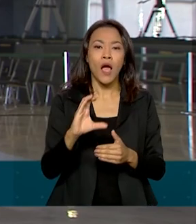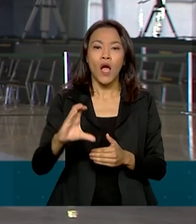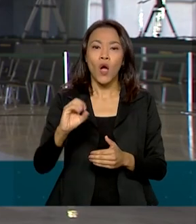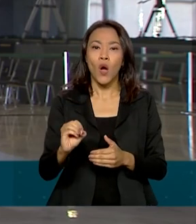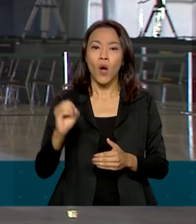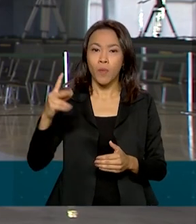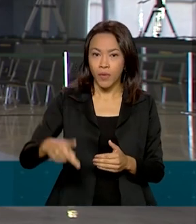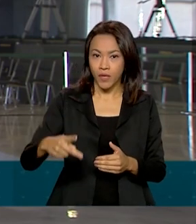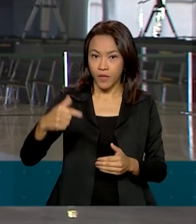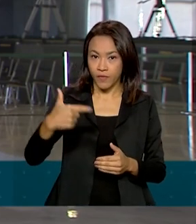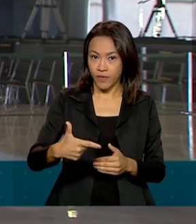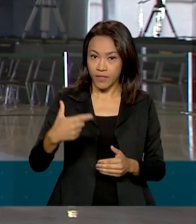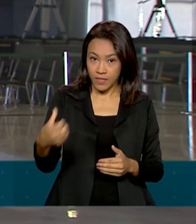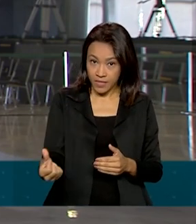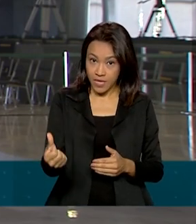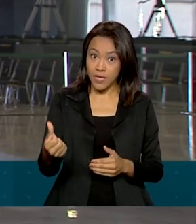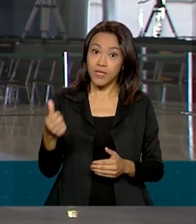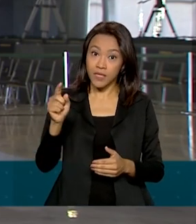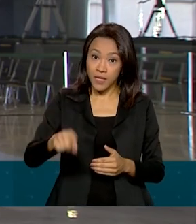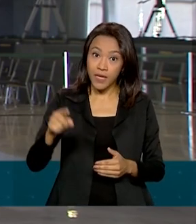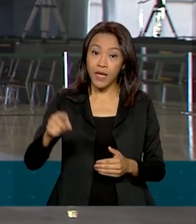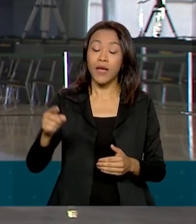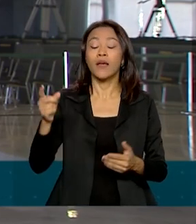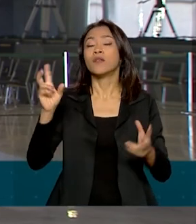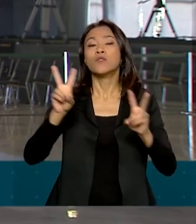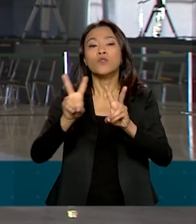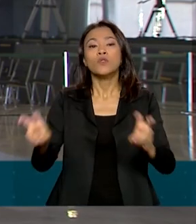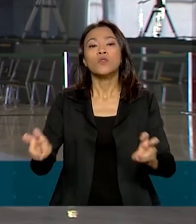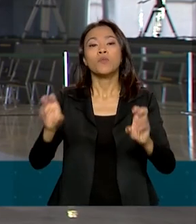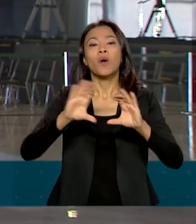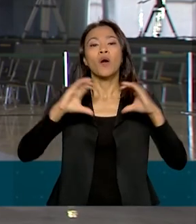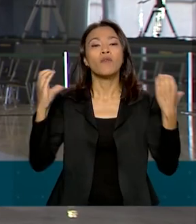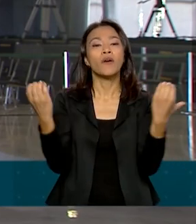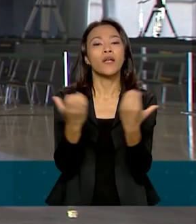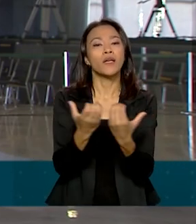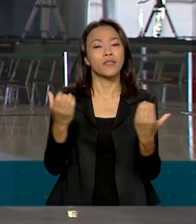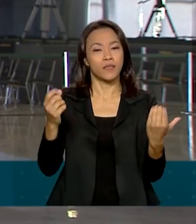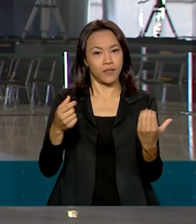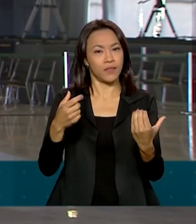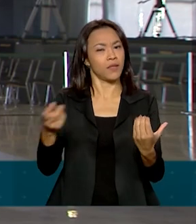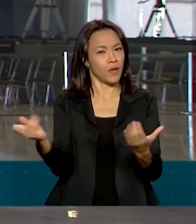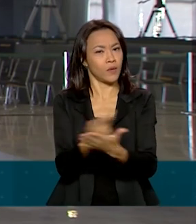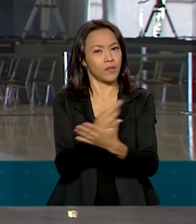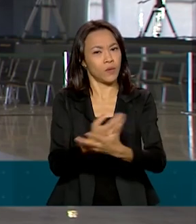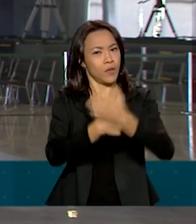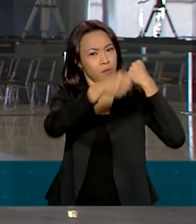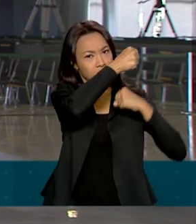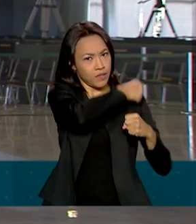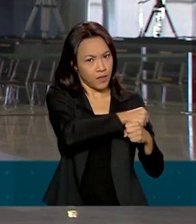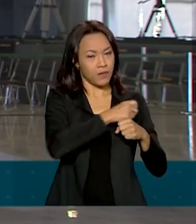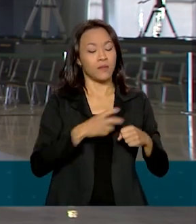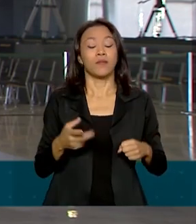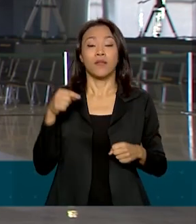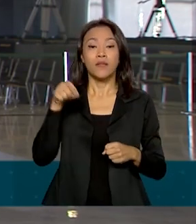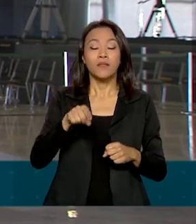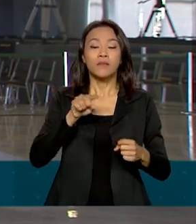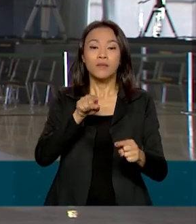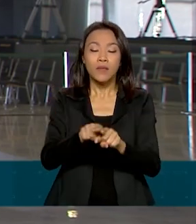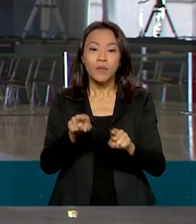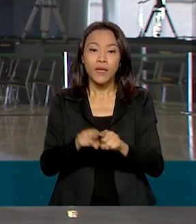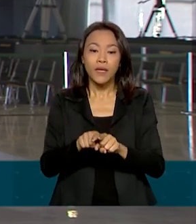das Nações Unidas para a Mudança do Clima realizada no ano passado. Essa iniciativa também visa aumentar a segurança